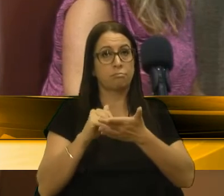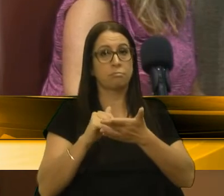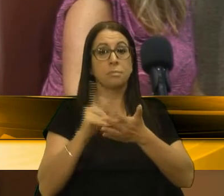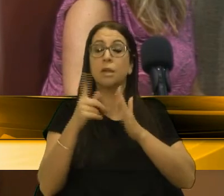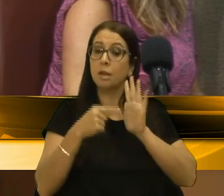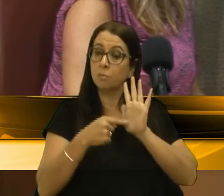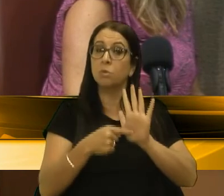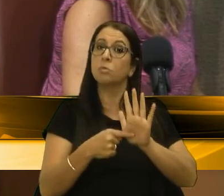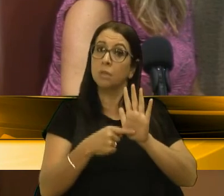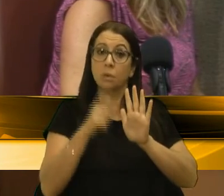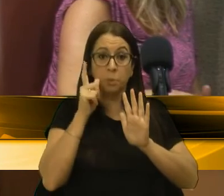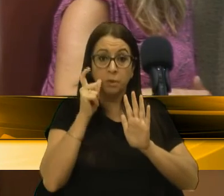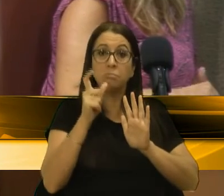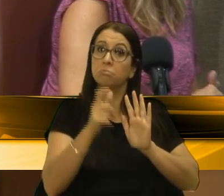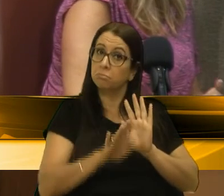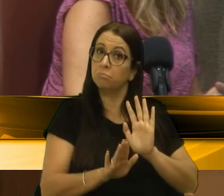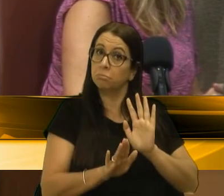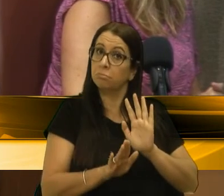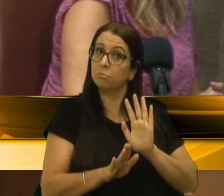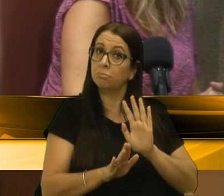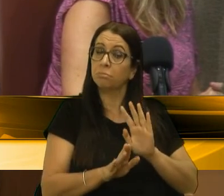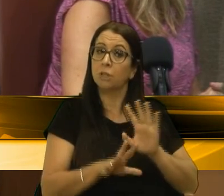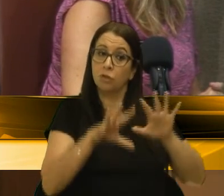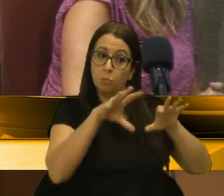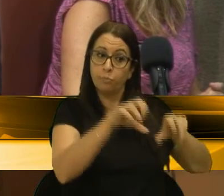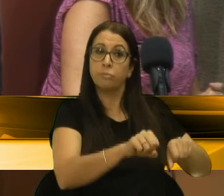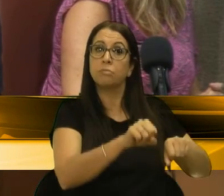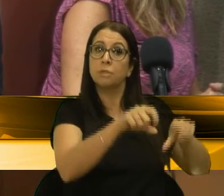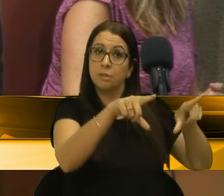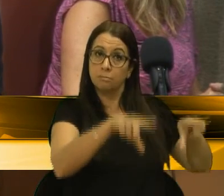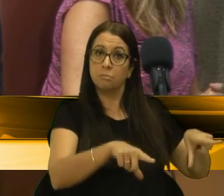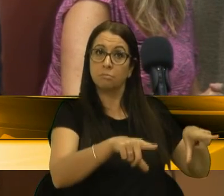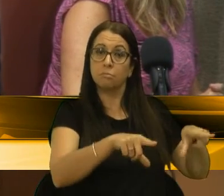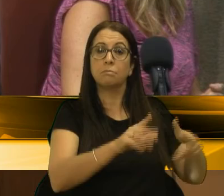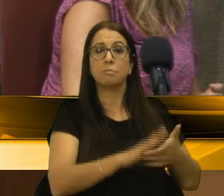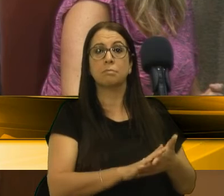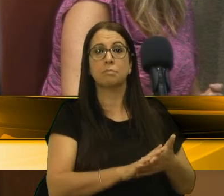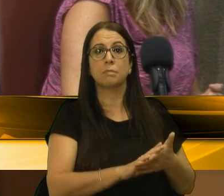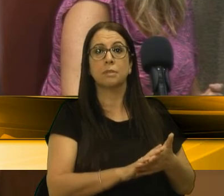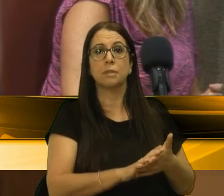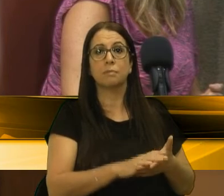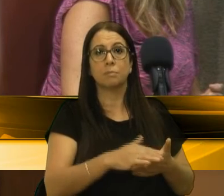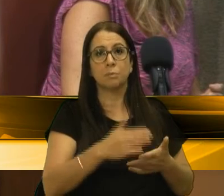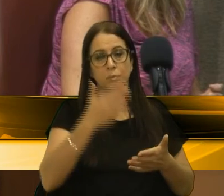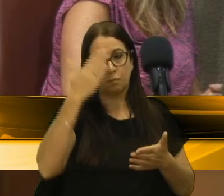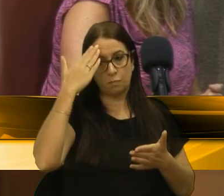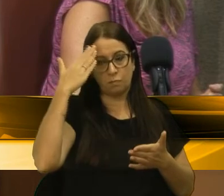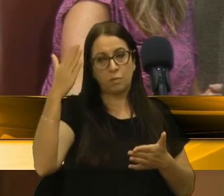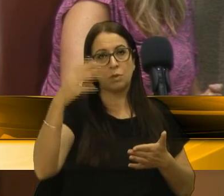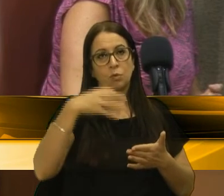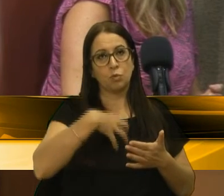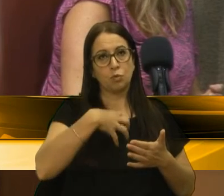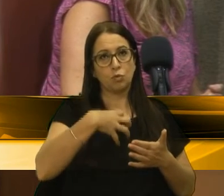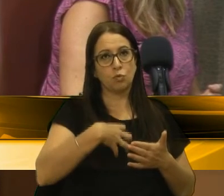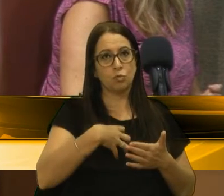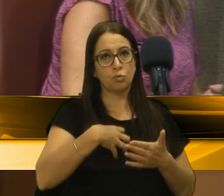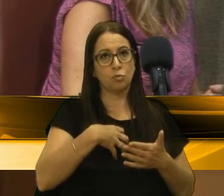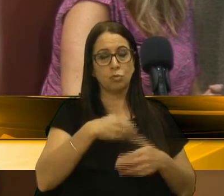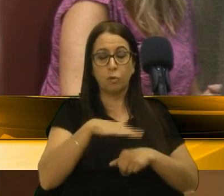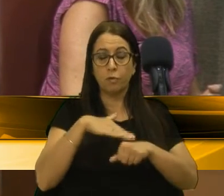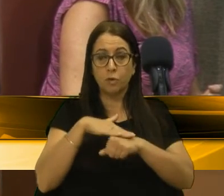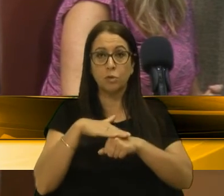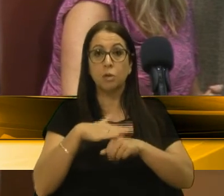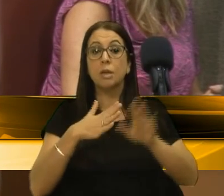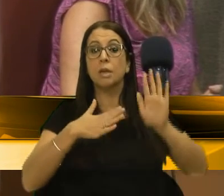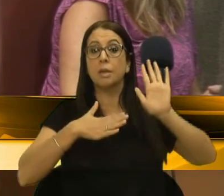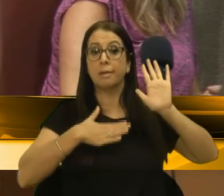mostrou o interesse de ocupar esse espaço. Ficamos muito gratos da maneira que ela recebeu nós